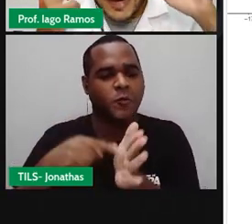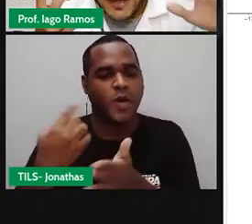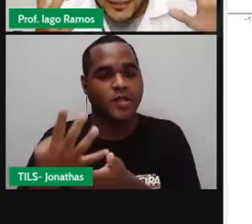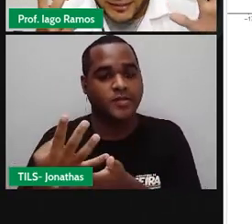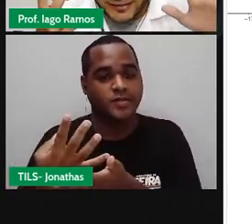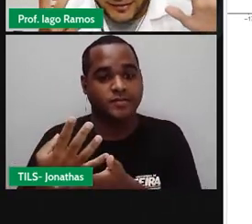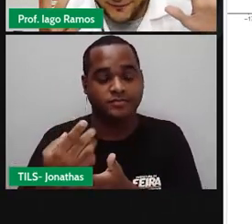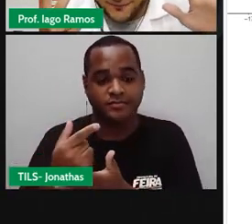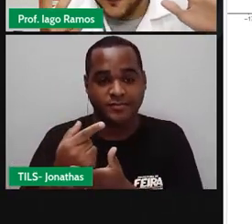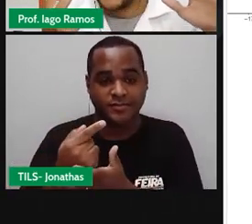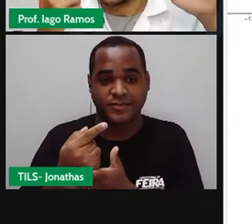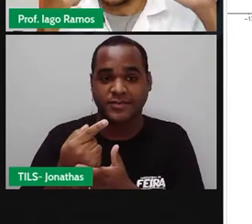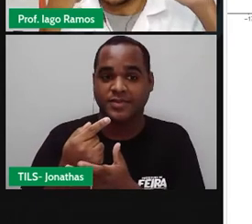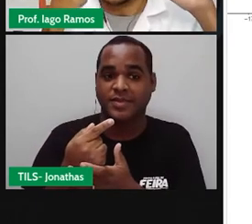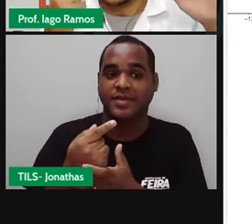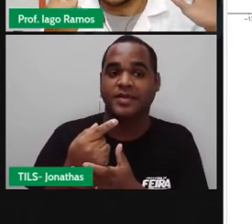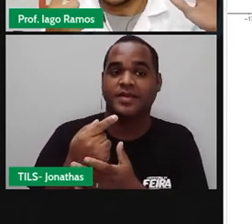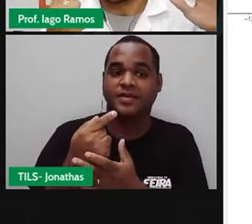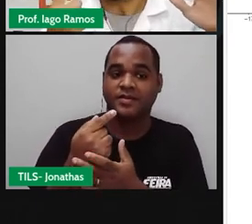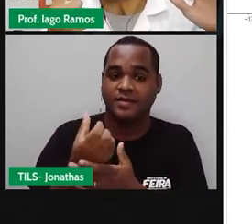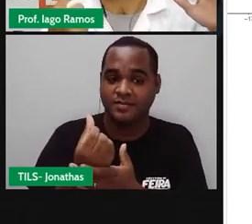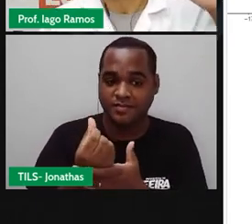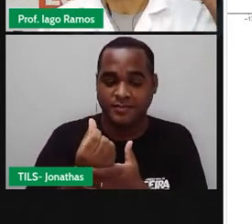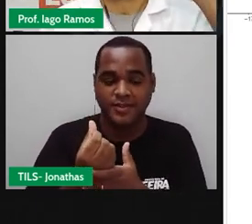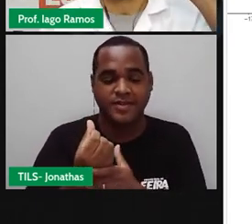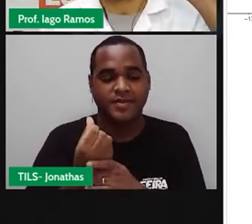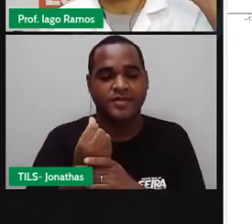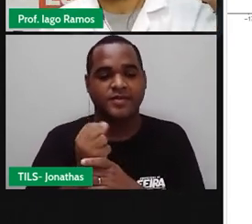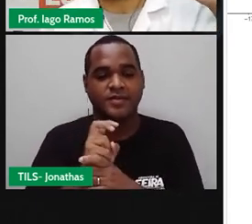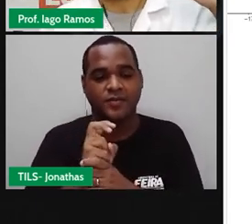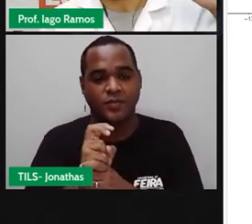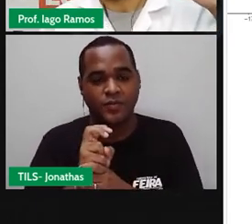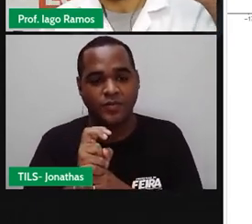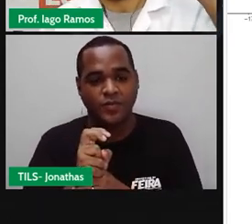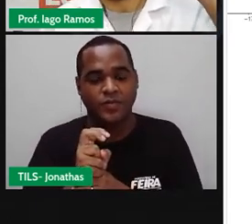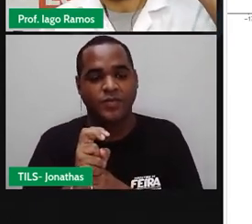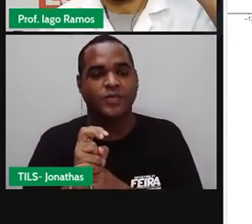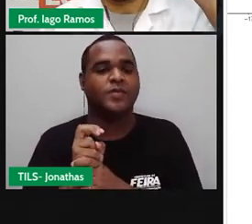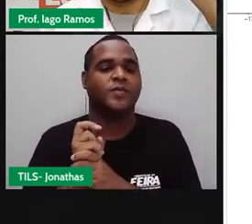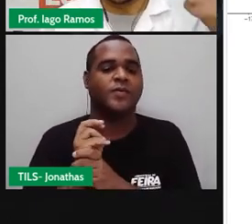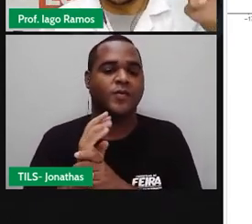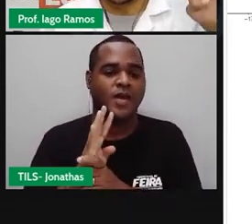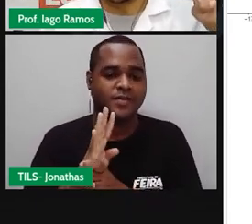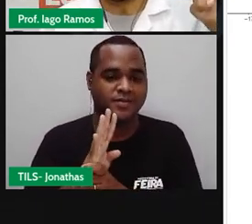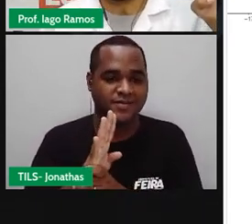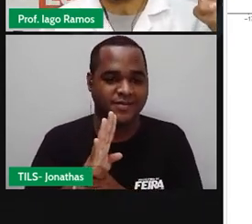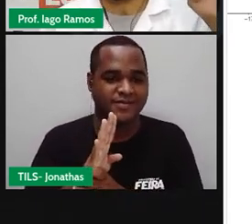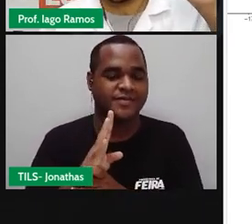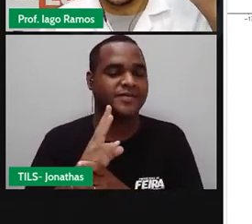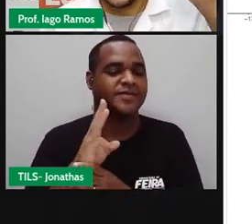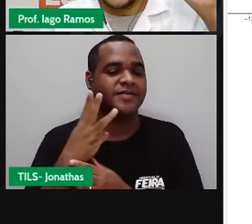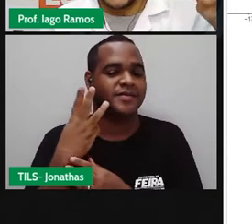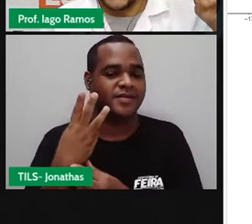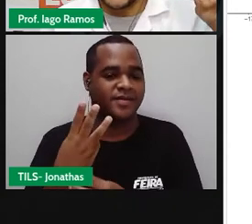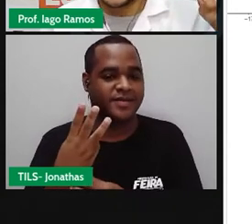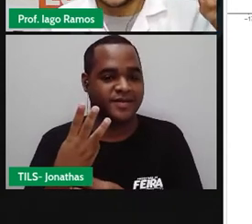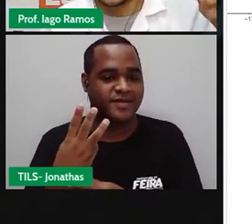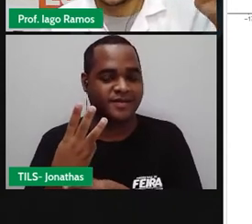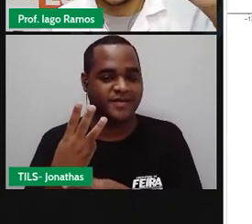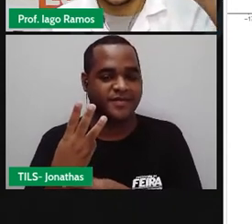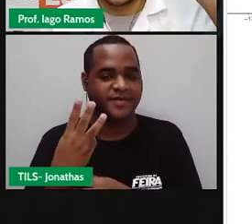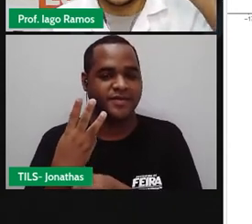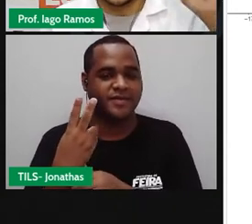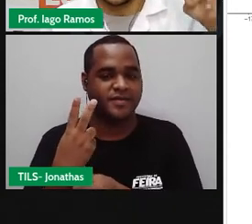Sete, seis, cinco, quatro, três,